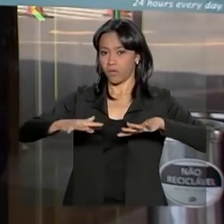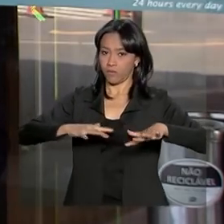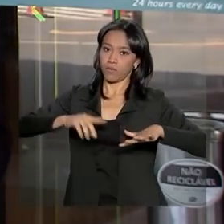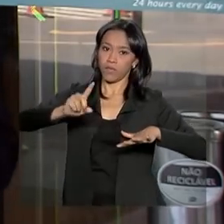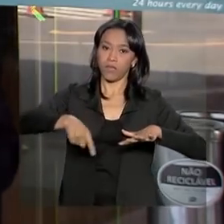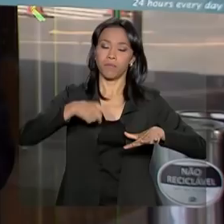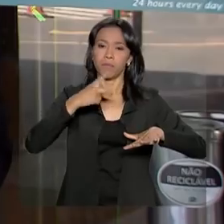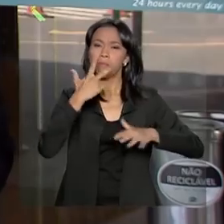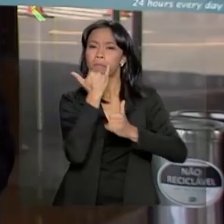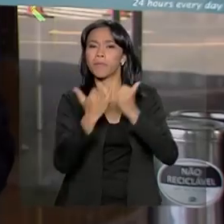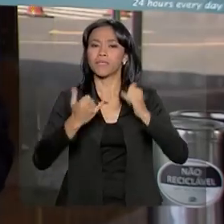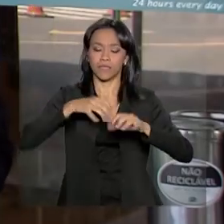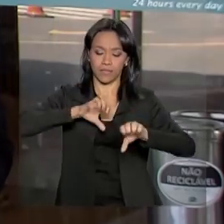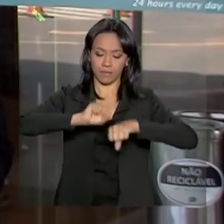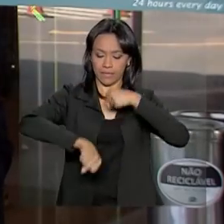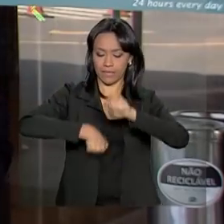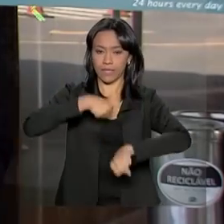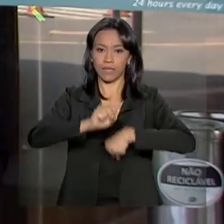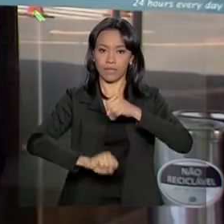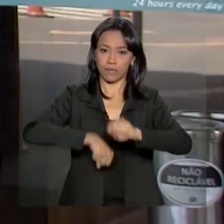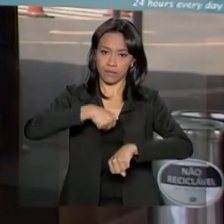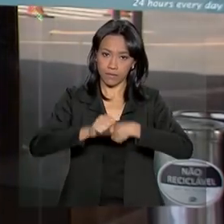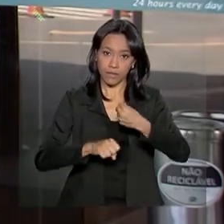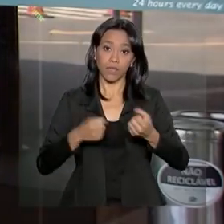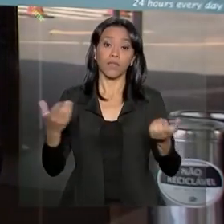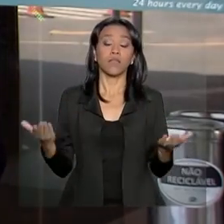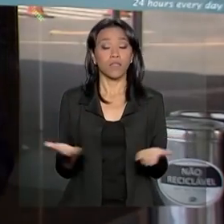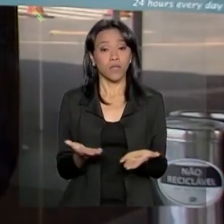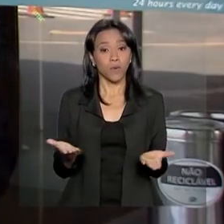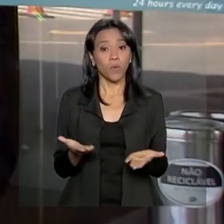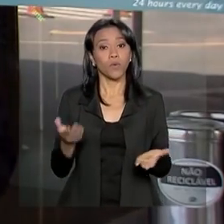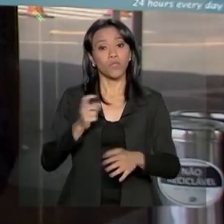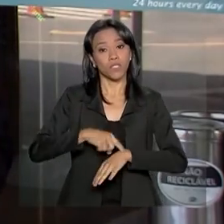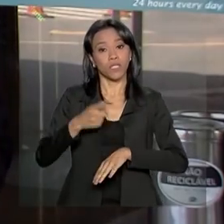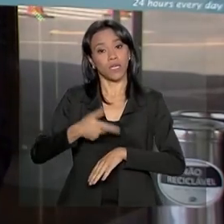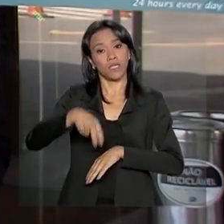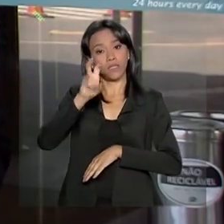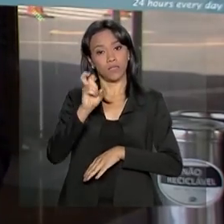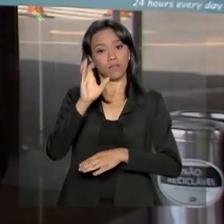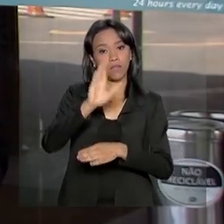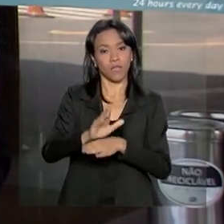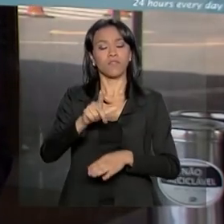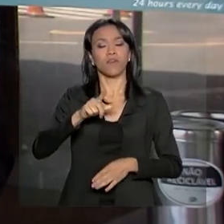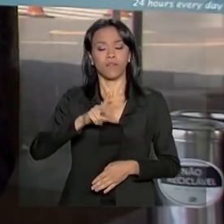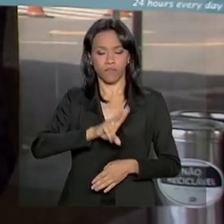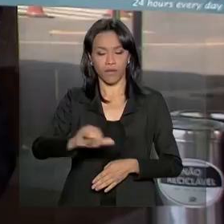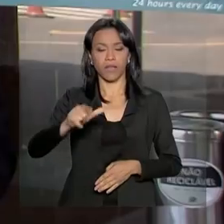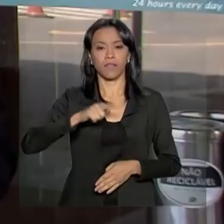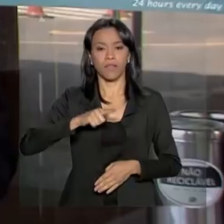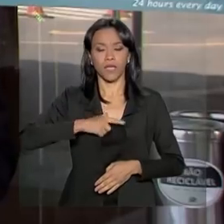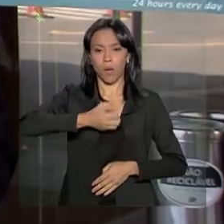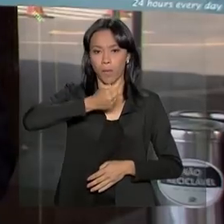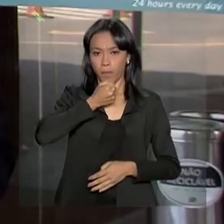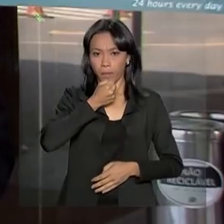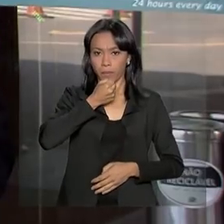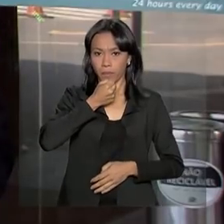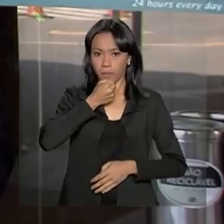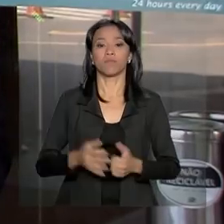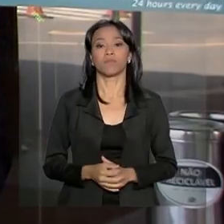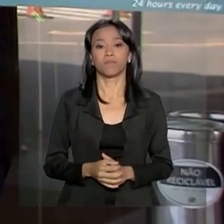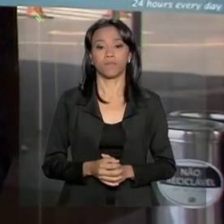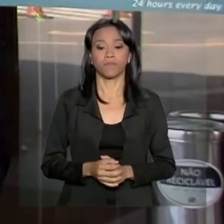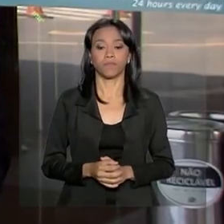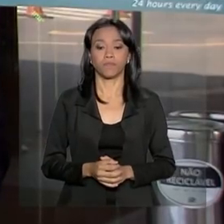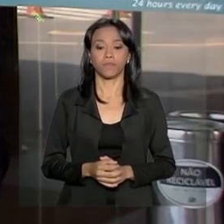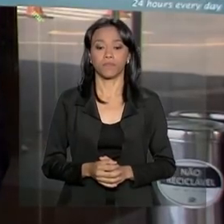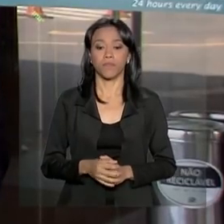bicicleta. Um novo boletim aguardado a qualquer momento e hoje, às 17 horas, haverá uma entrevista coletiva do presidente da República.